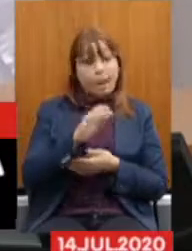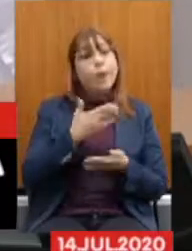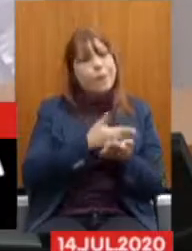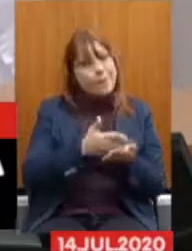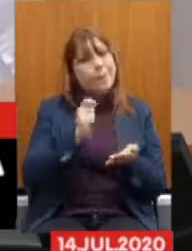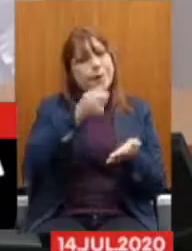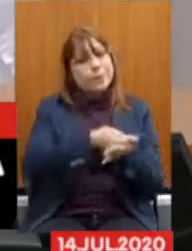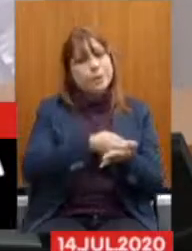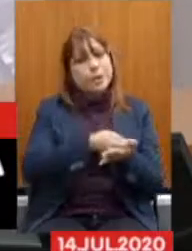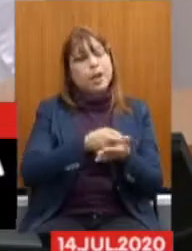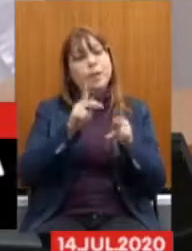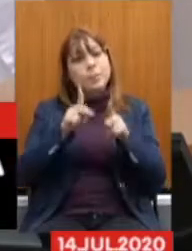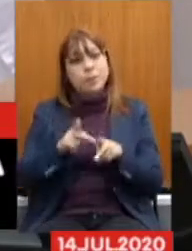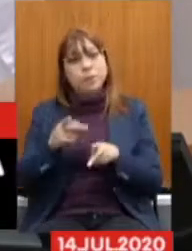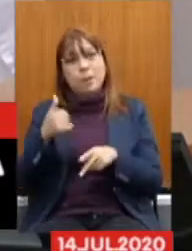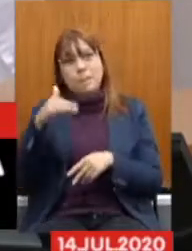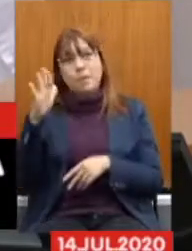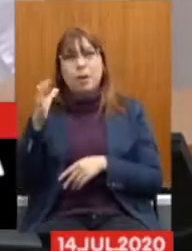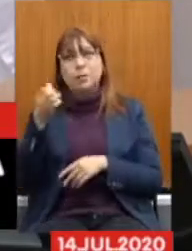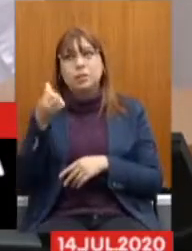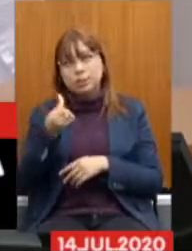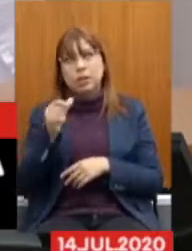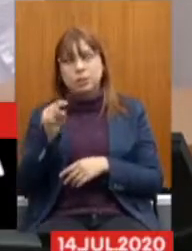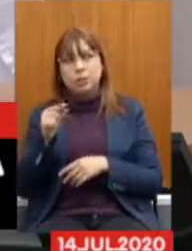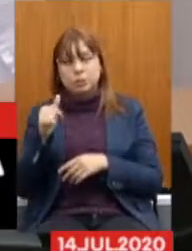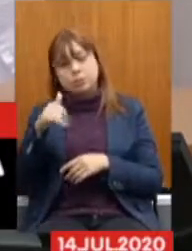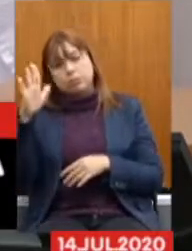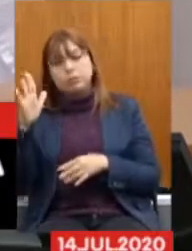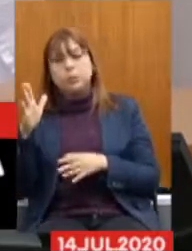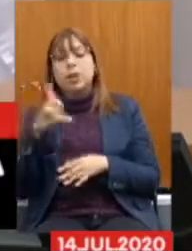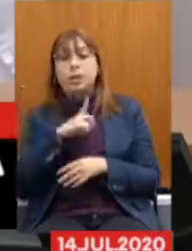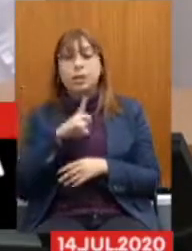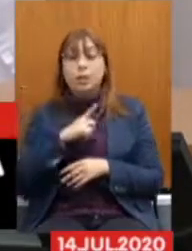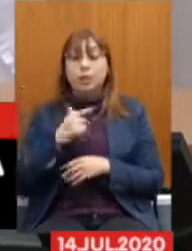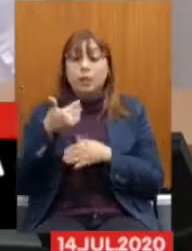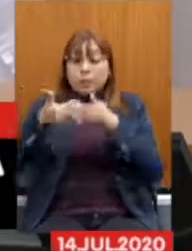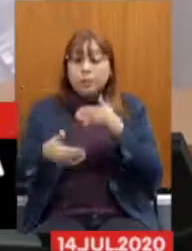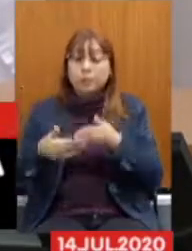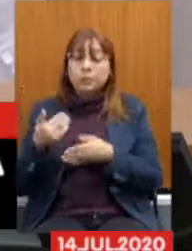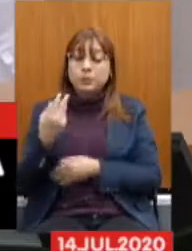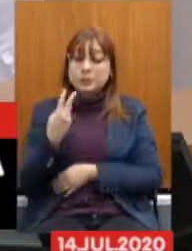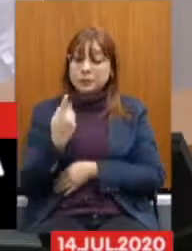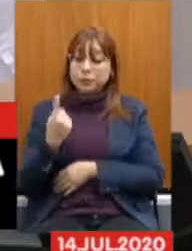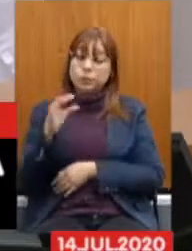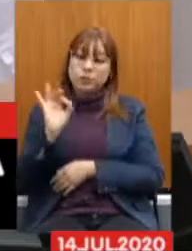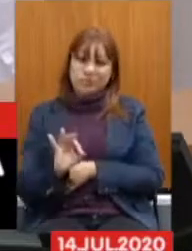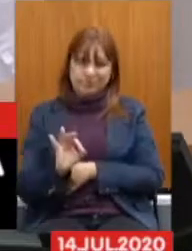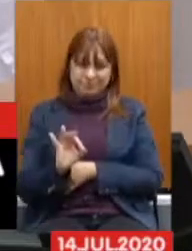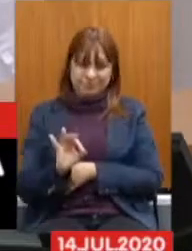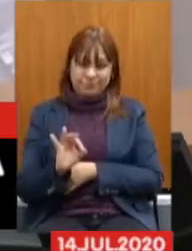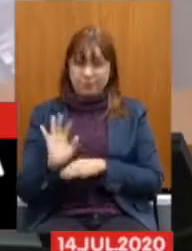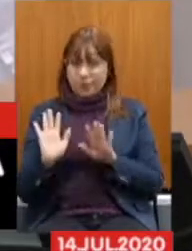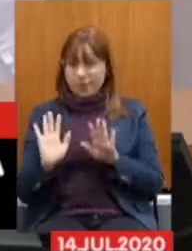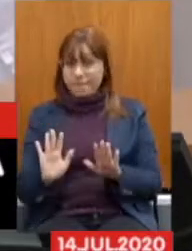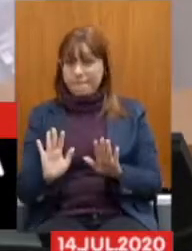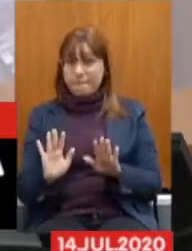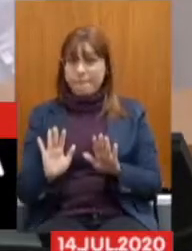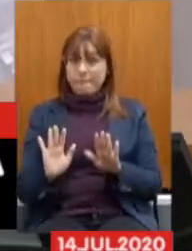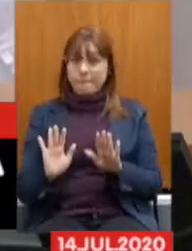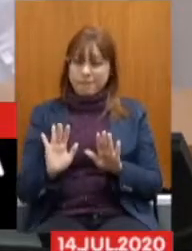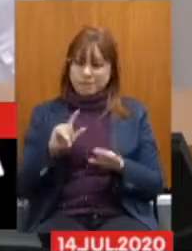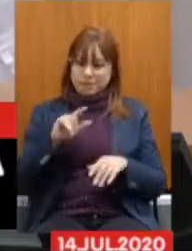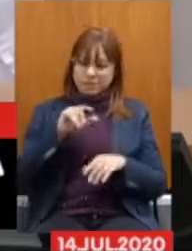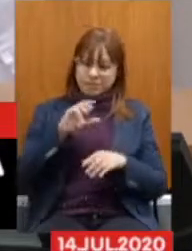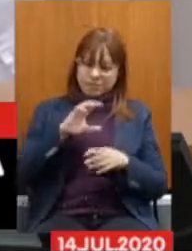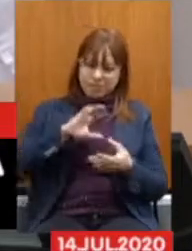contribui Com o salário Acima de seis Do teco Vai ter essa perda De mais de 31% Agora Passar essa reforma Fazer